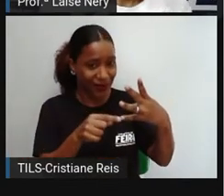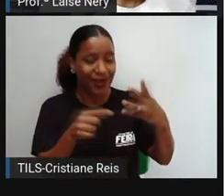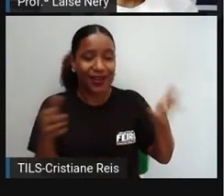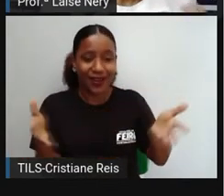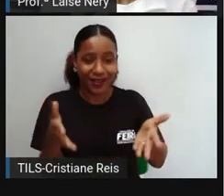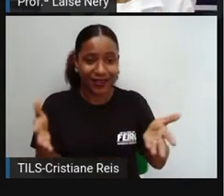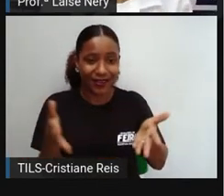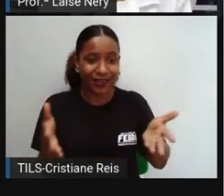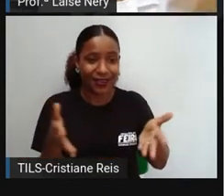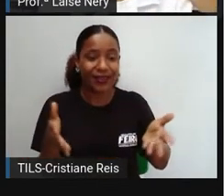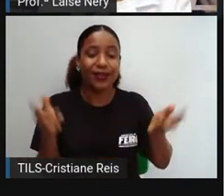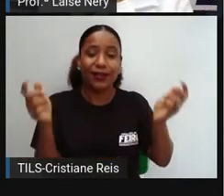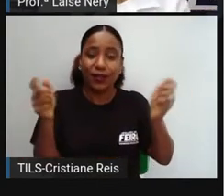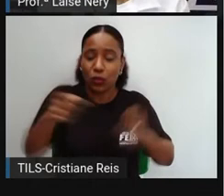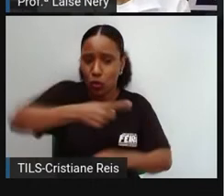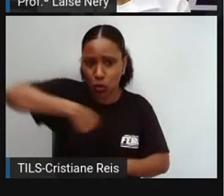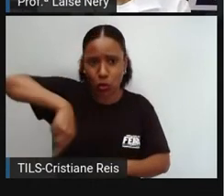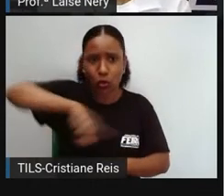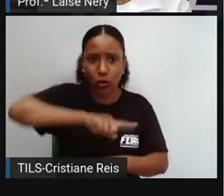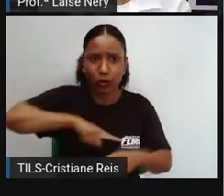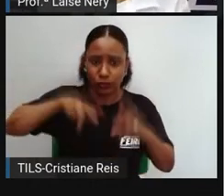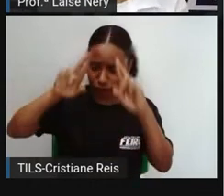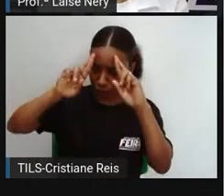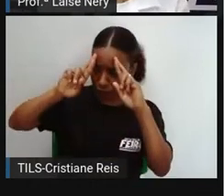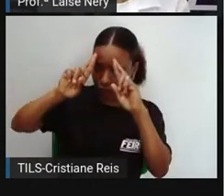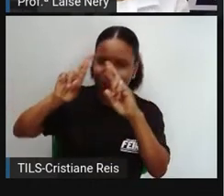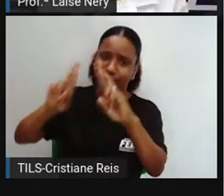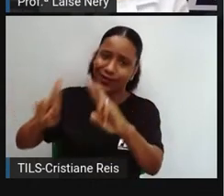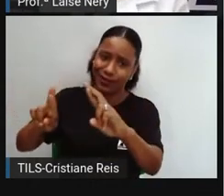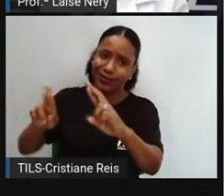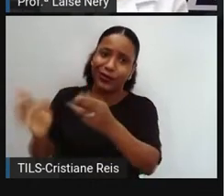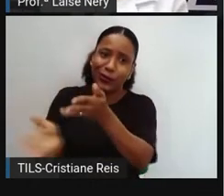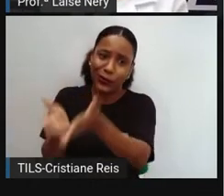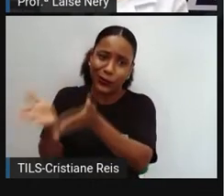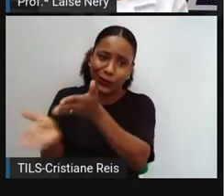receberem de nós todo o respeito que merecem.